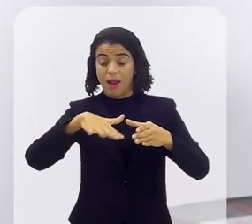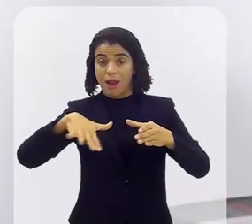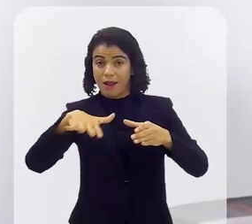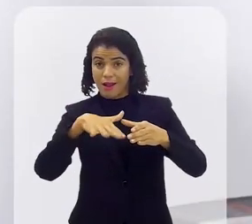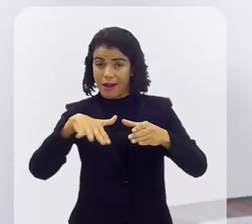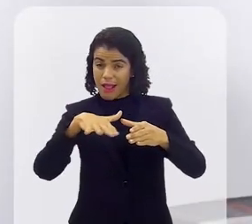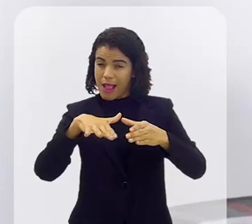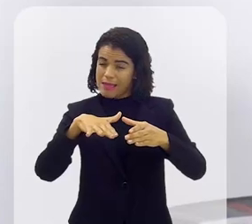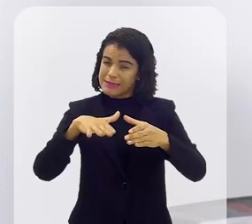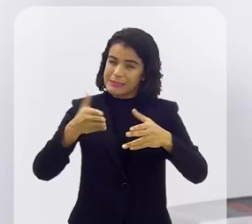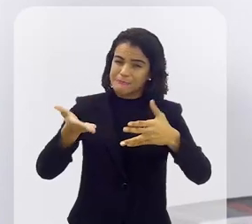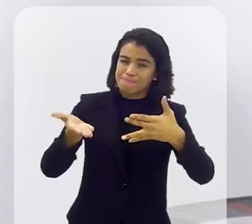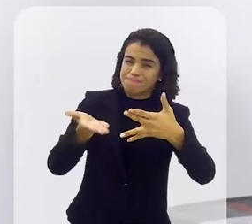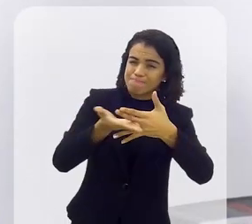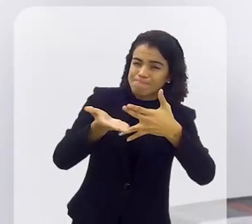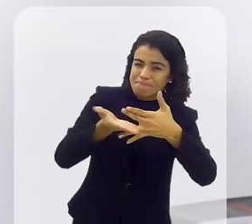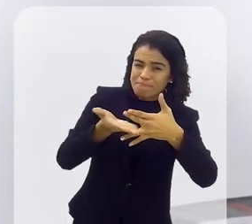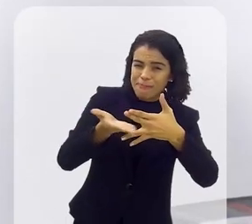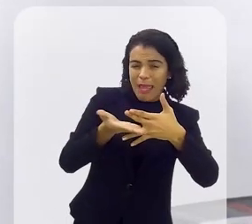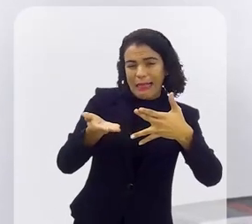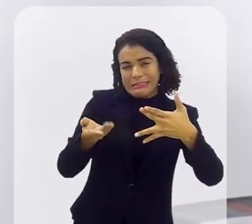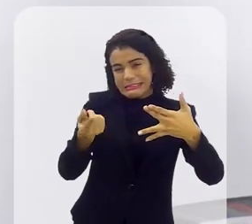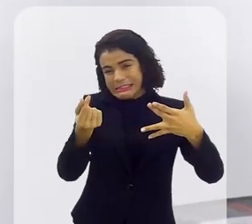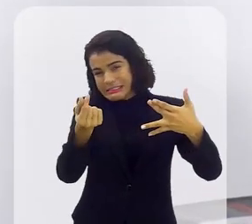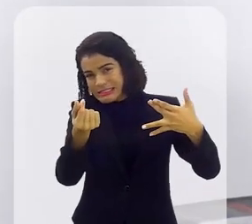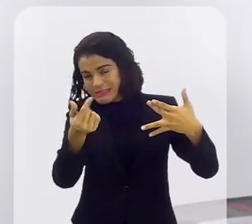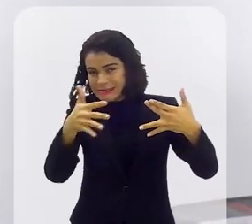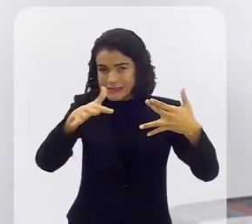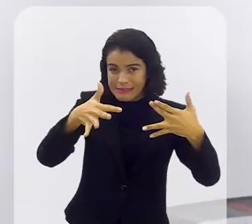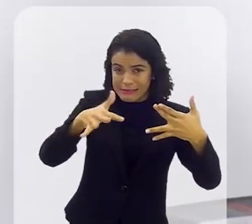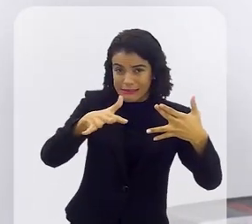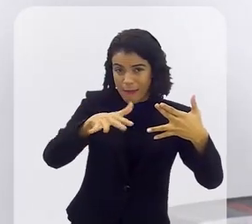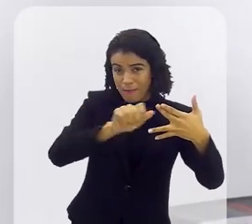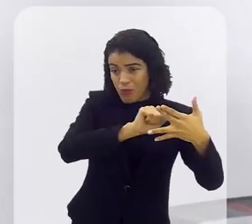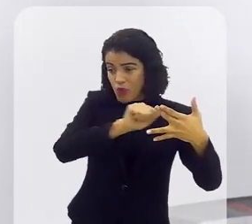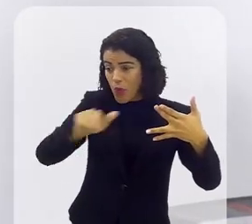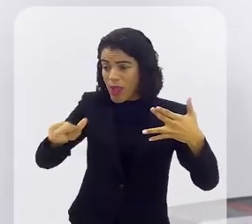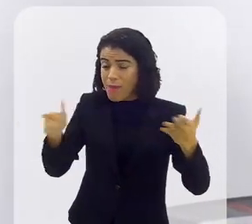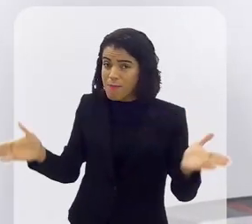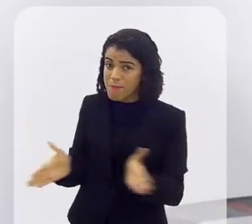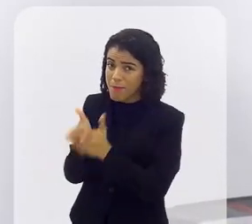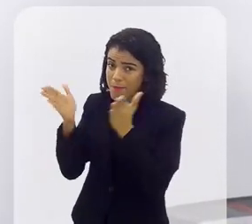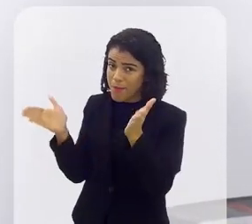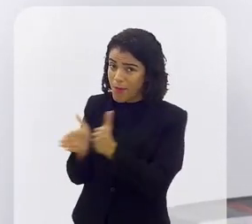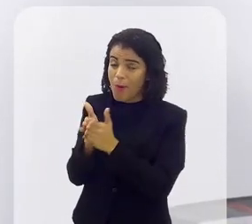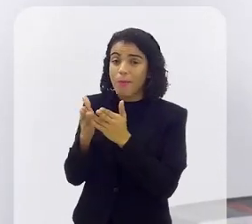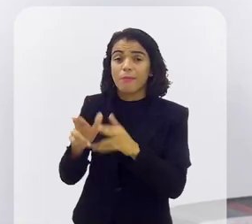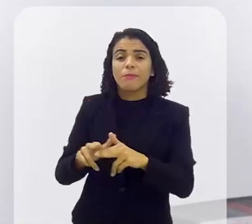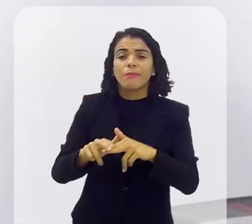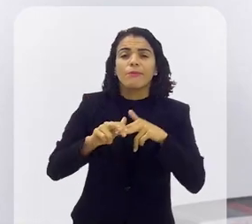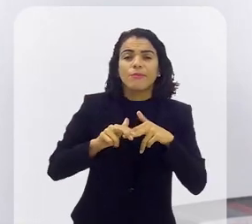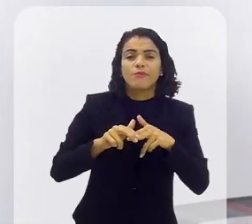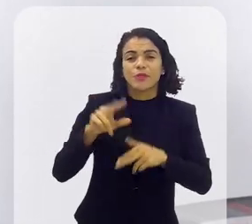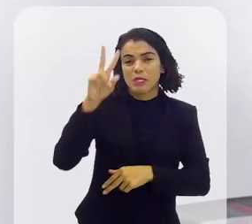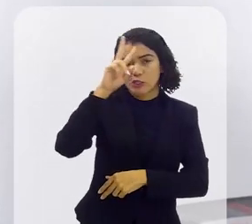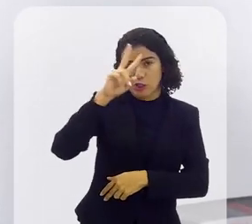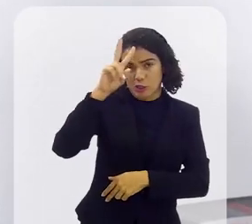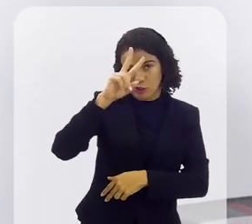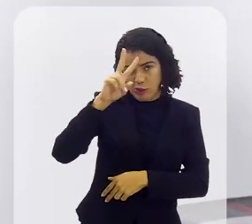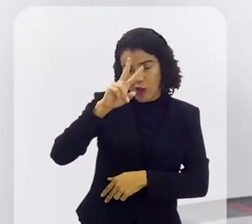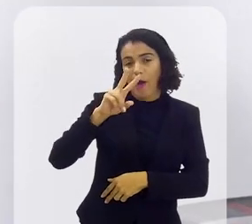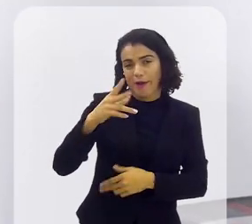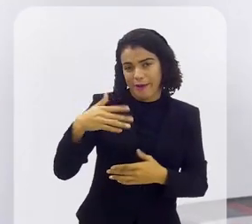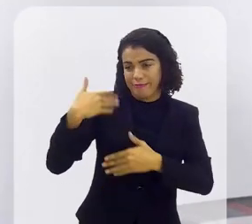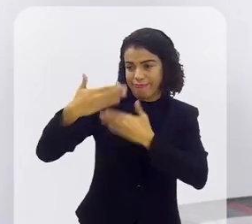mais média alta do que para o povão justamente por essa história que ele